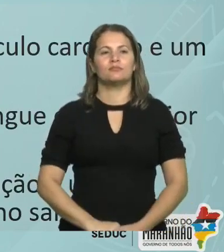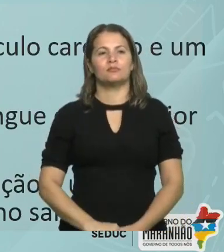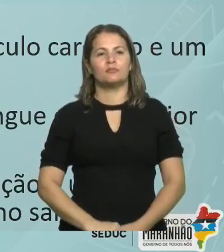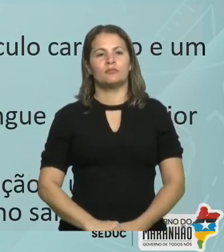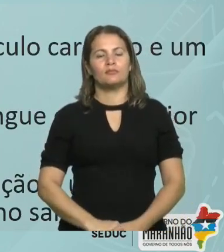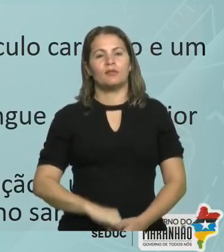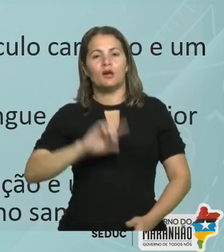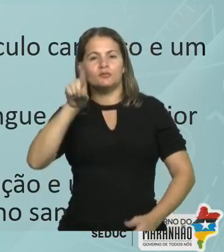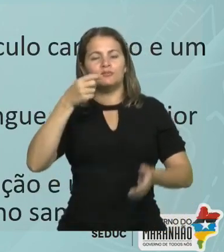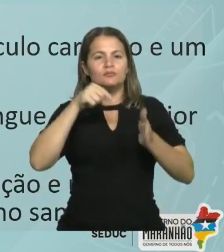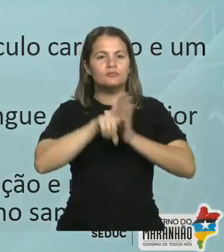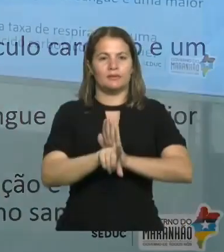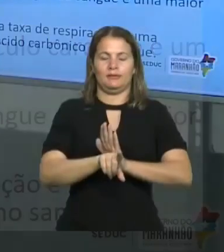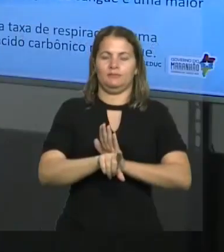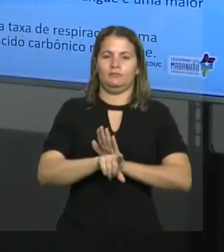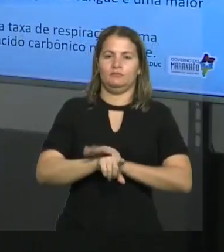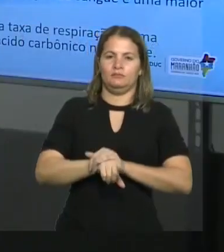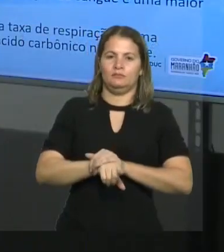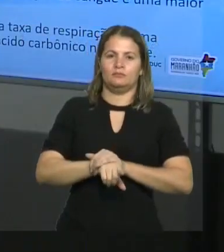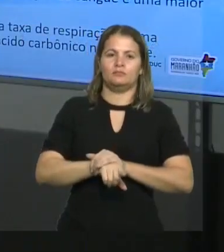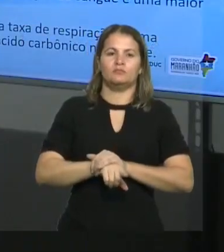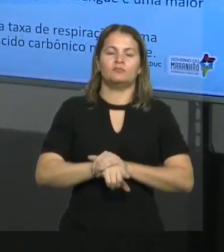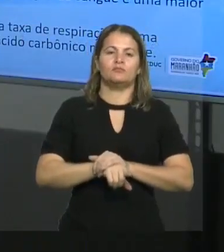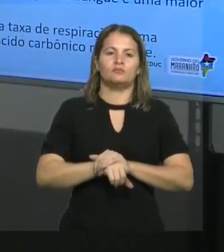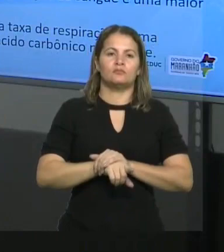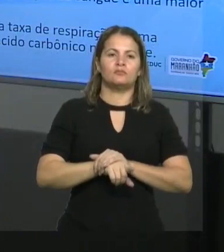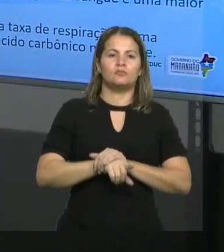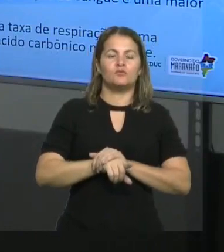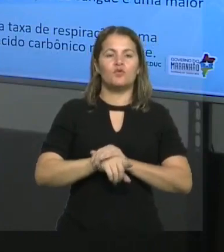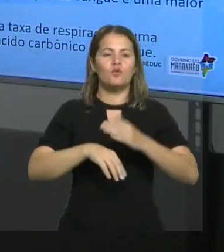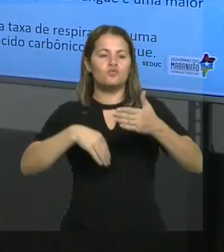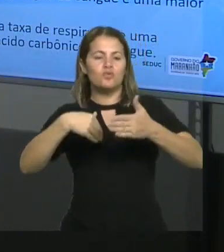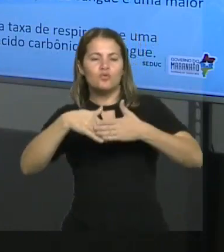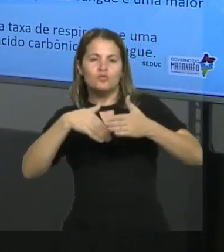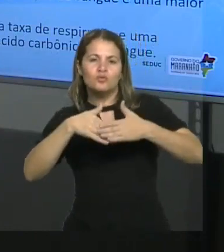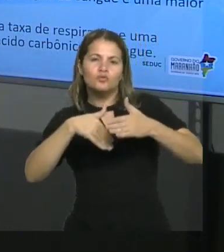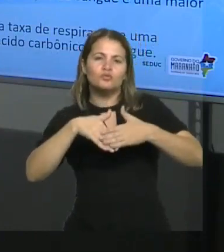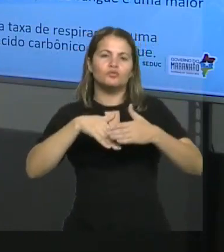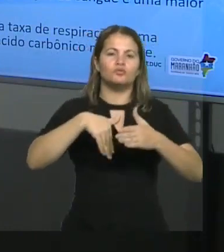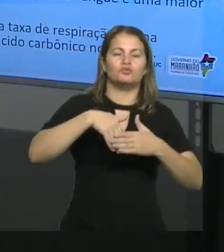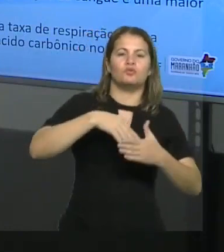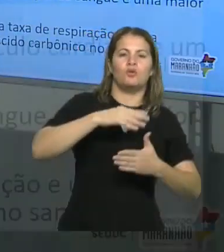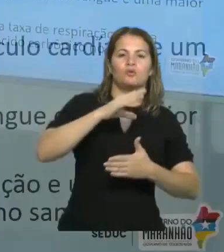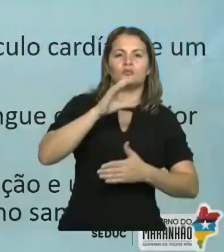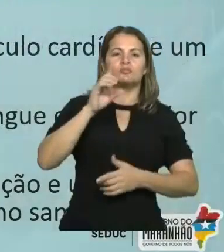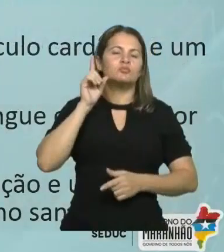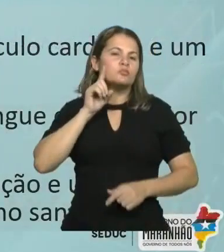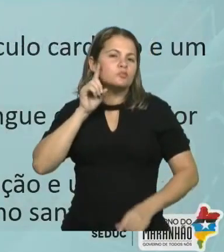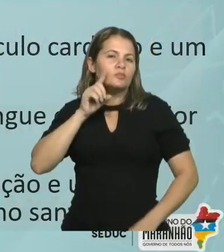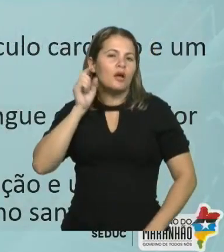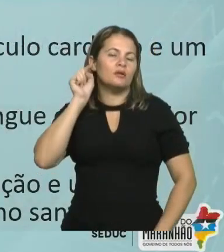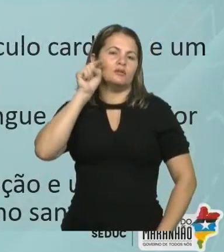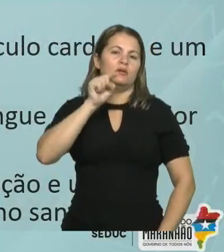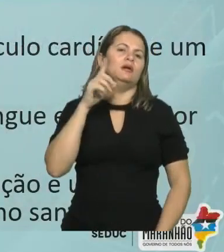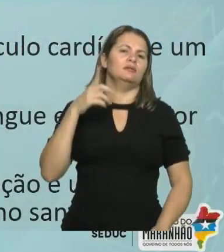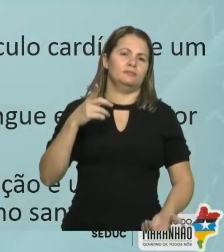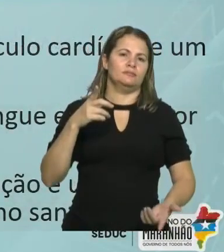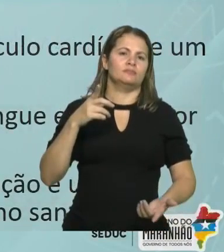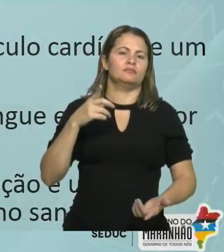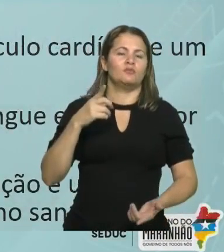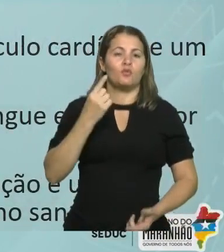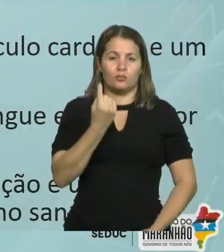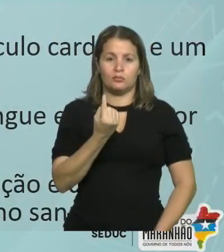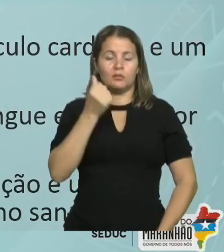Na próxima questão, temos o seguinte. Nos Jogos Olímpicos de Inverno, nos Estados Unidos da América, uma das